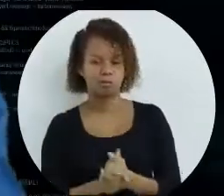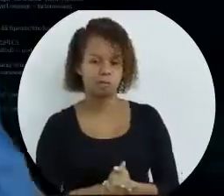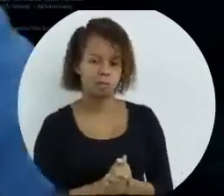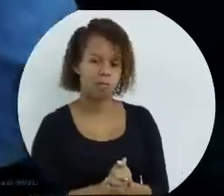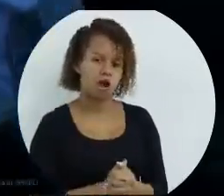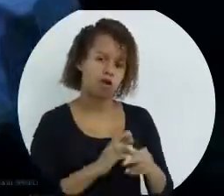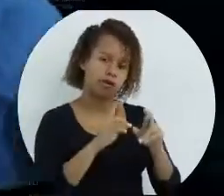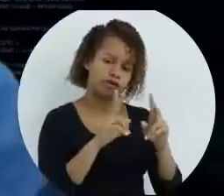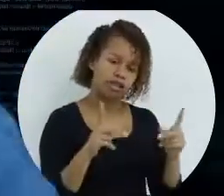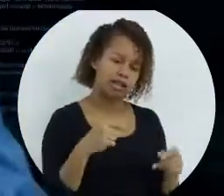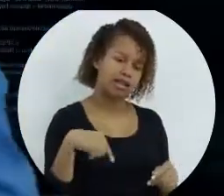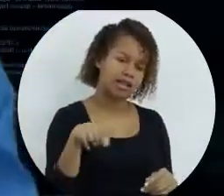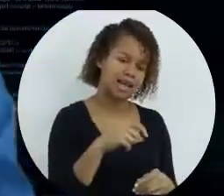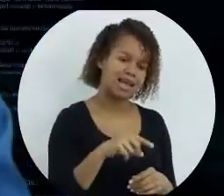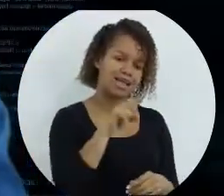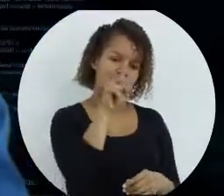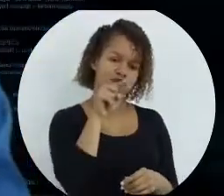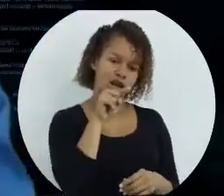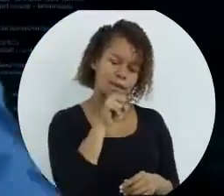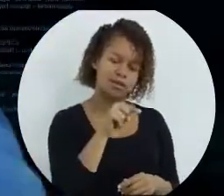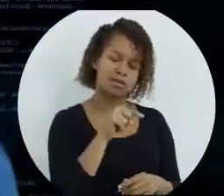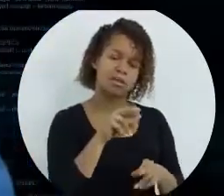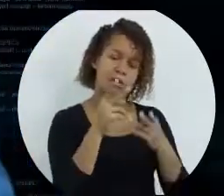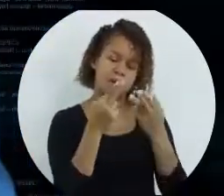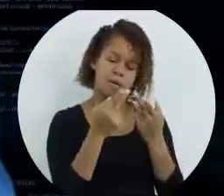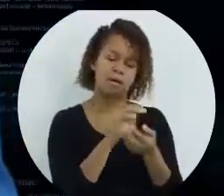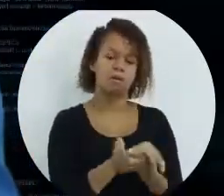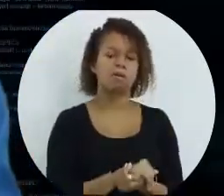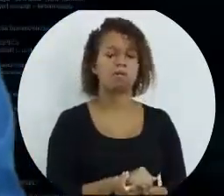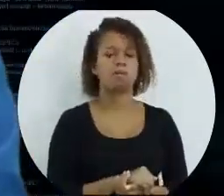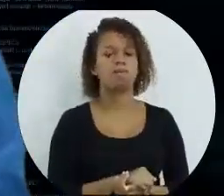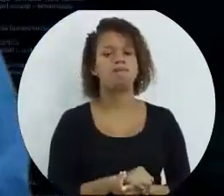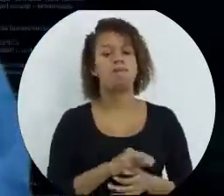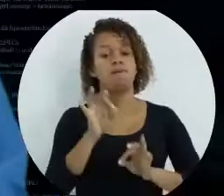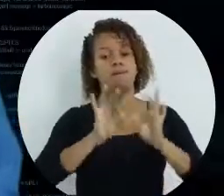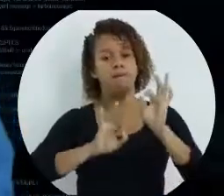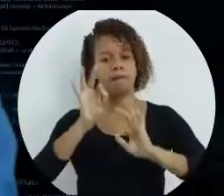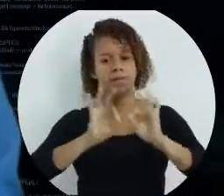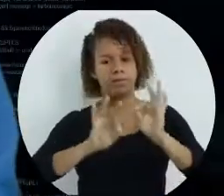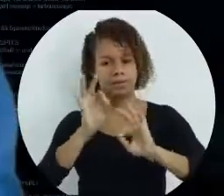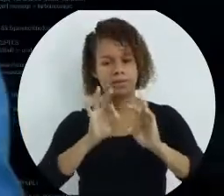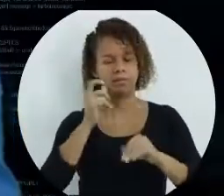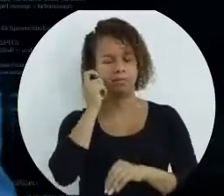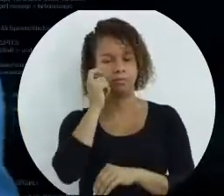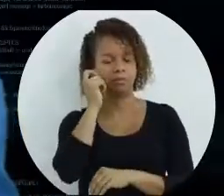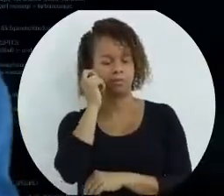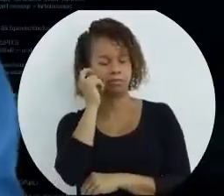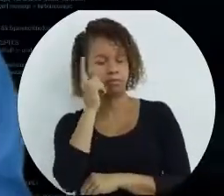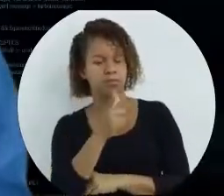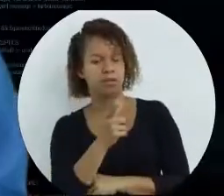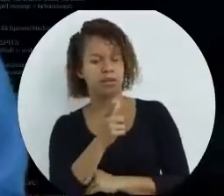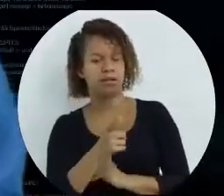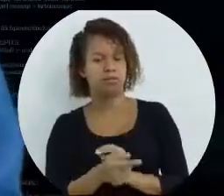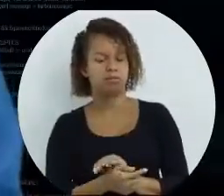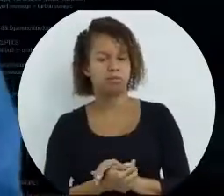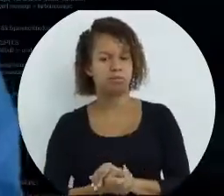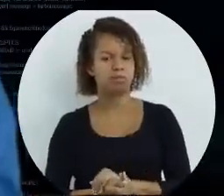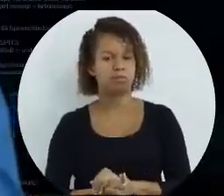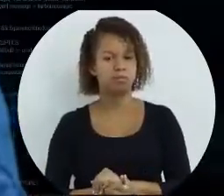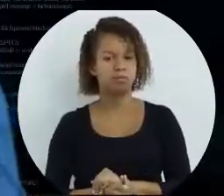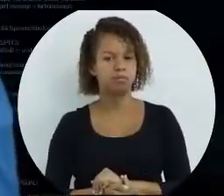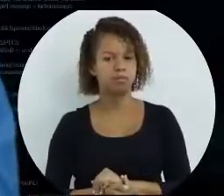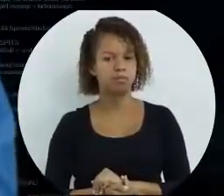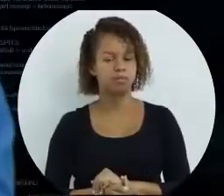O diferente é exclamação igual. O exclamação em linguagem de programação, ele dá a ideia de que